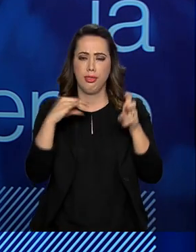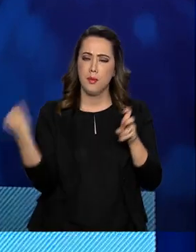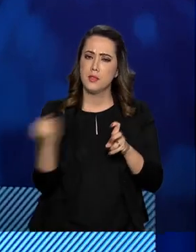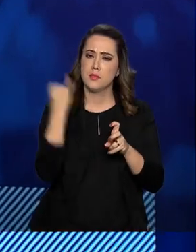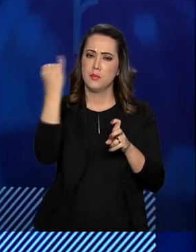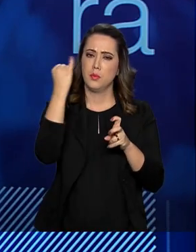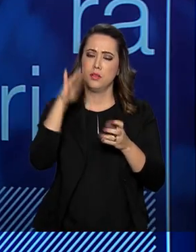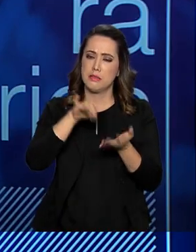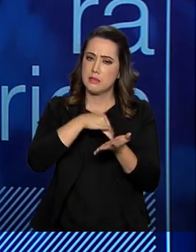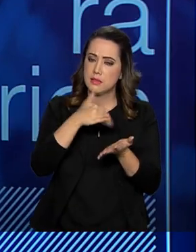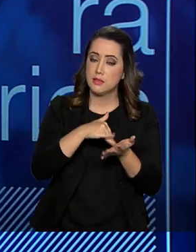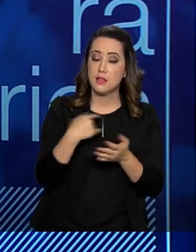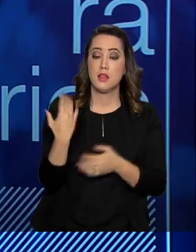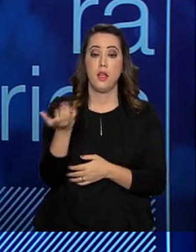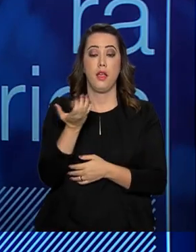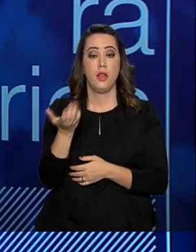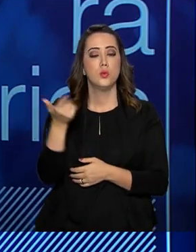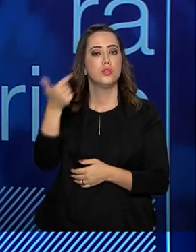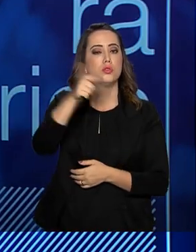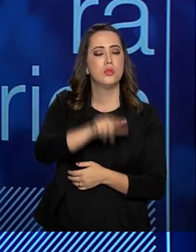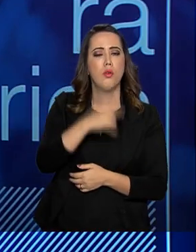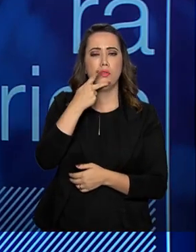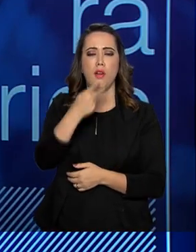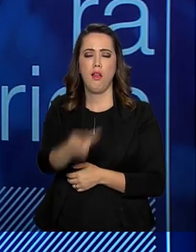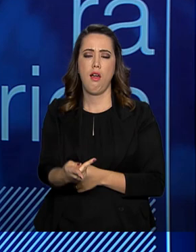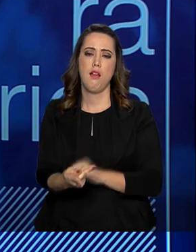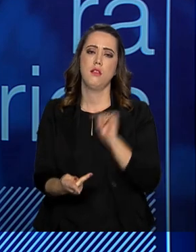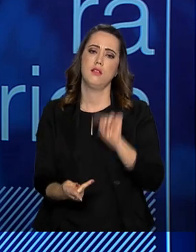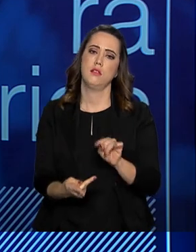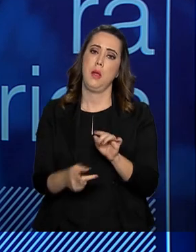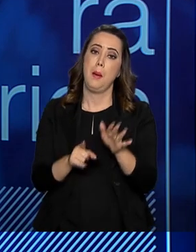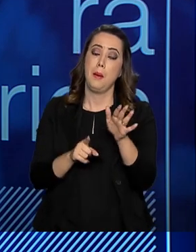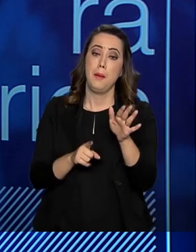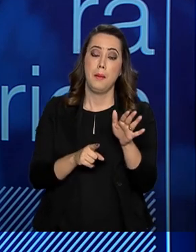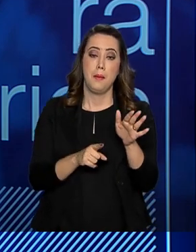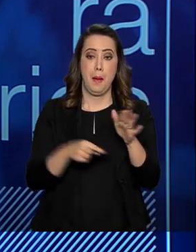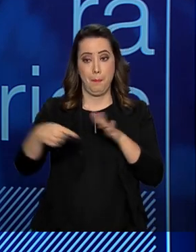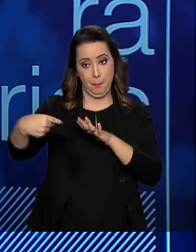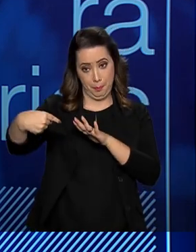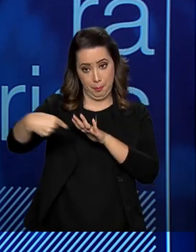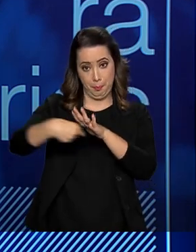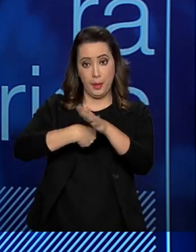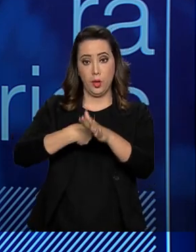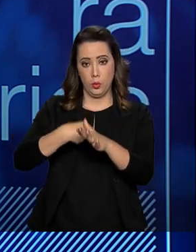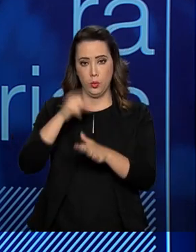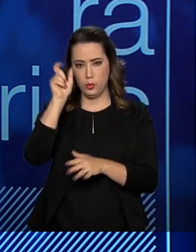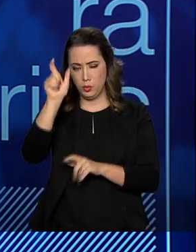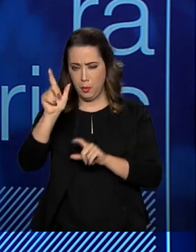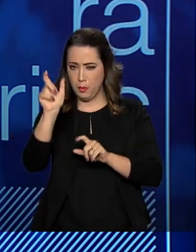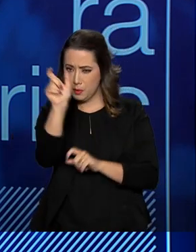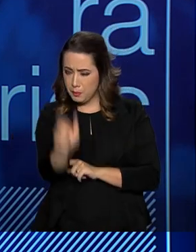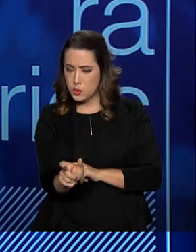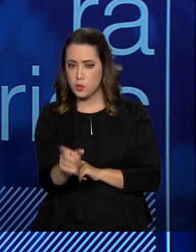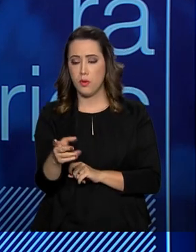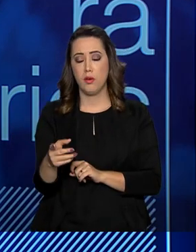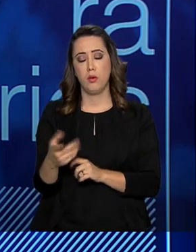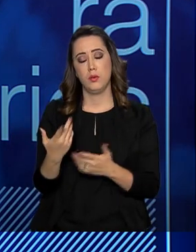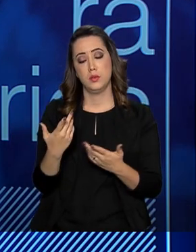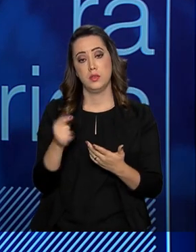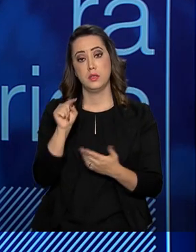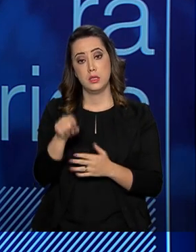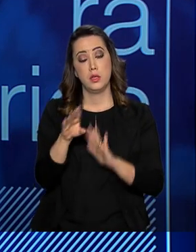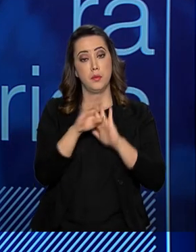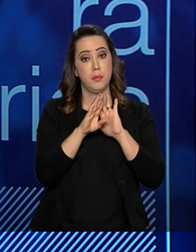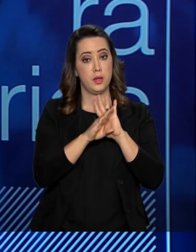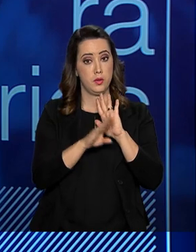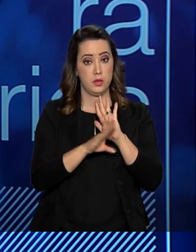vigilância e quero reiterar aqui sobre a pergunta importante que foi feita pelo telespectador, que o